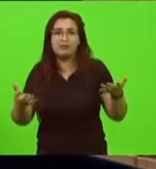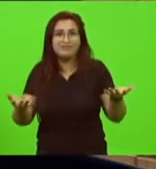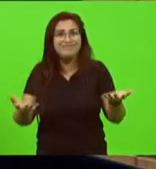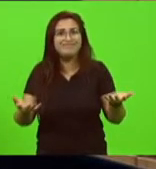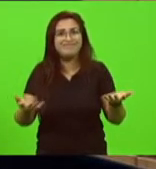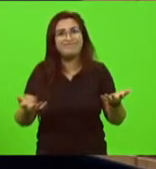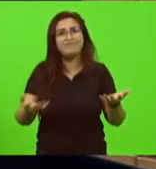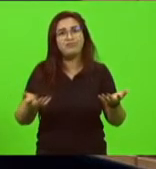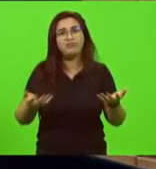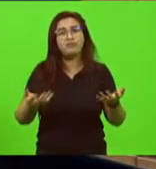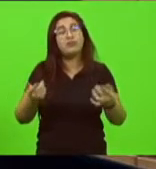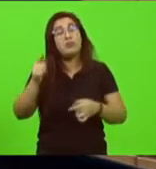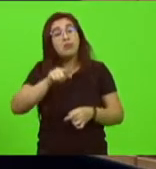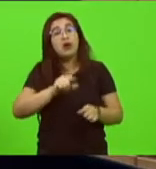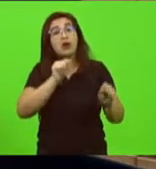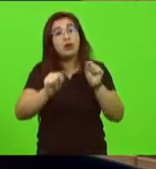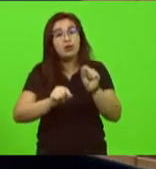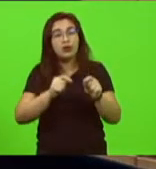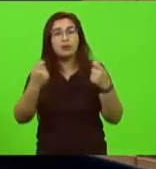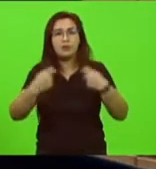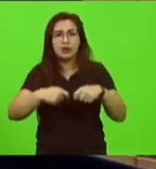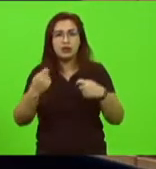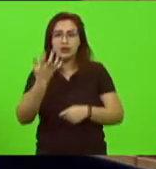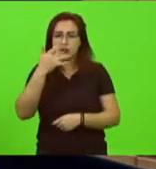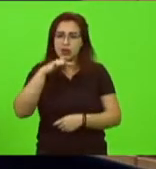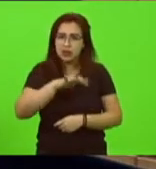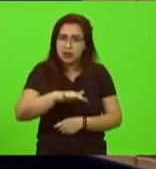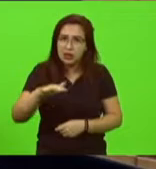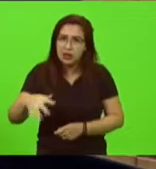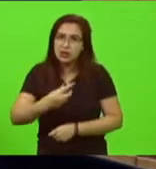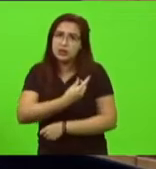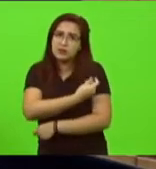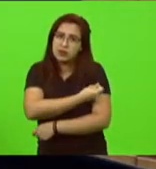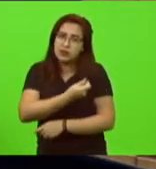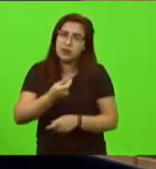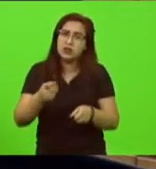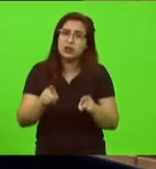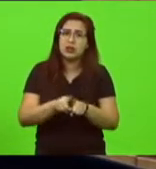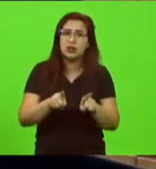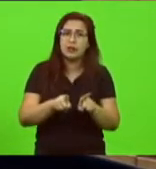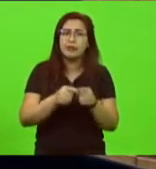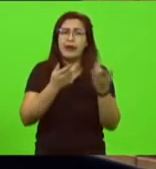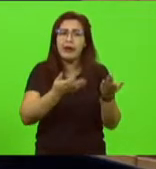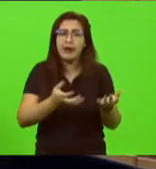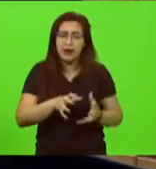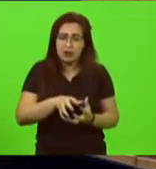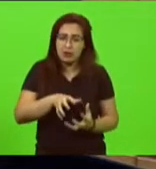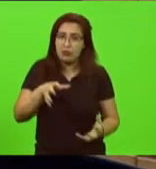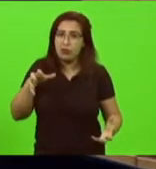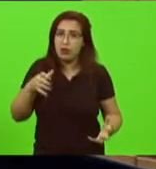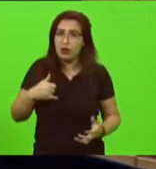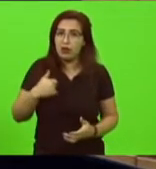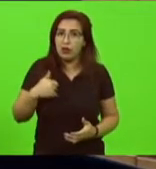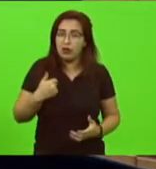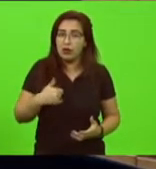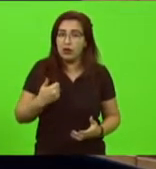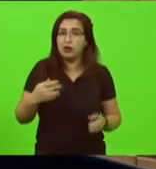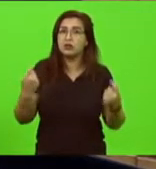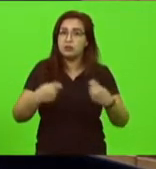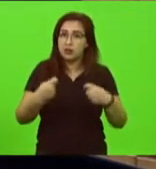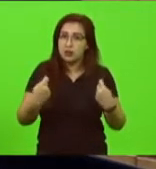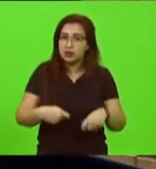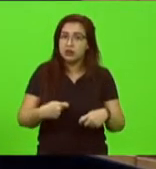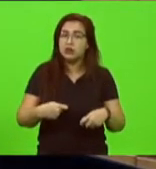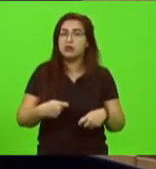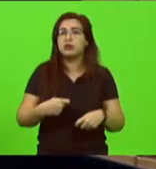reforço dos idosos e diante de muitos boatos de fake news a Secretaria da Saúde tem